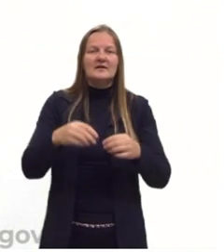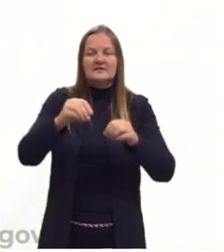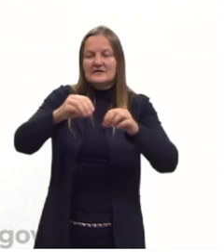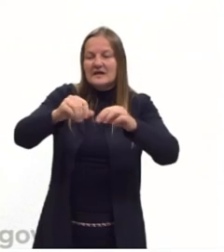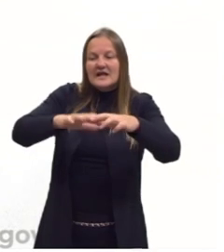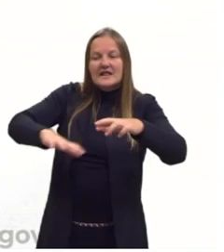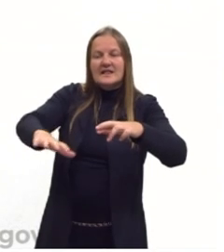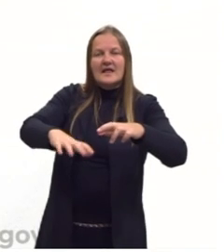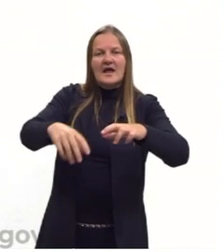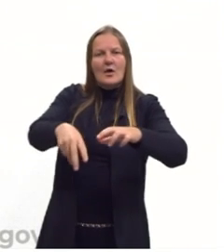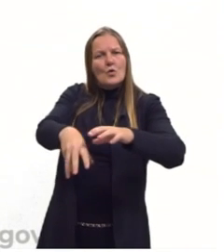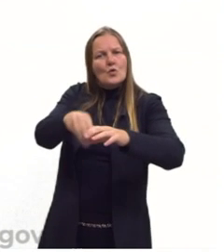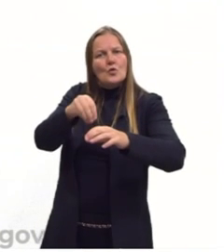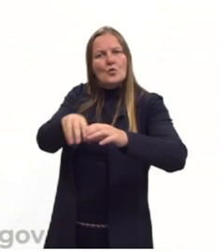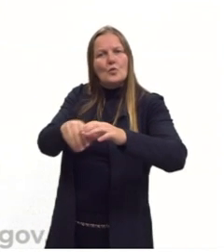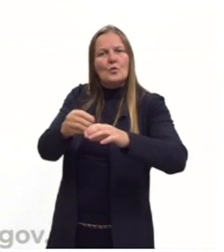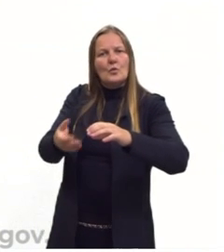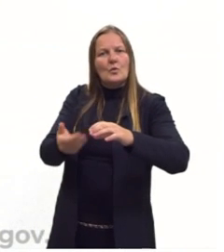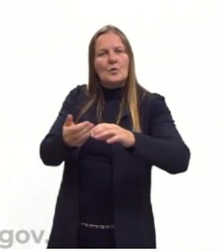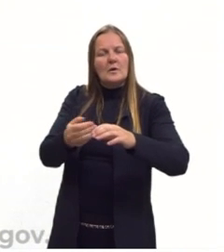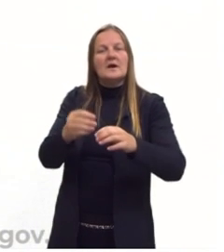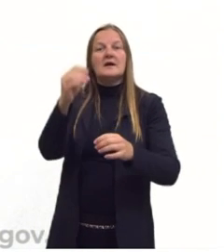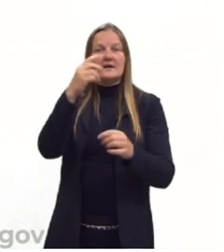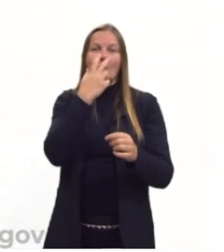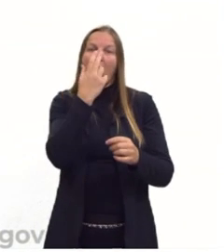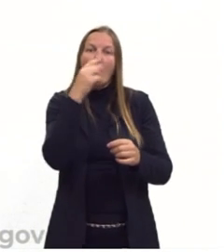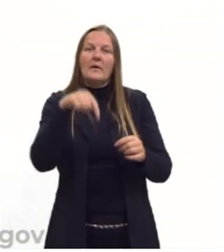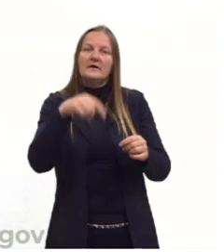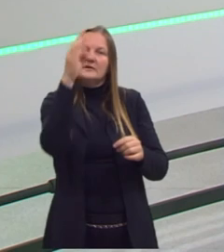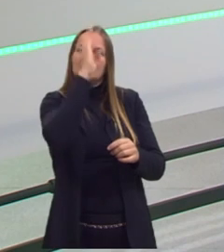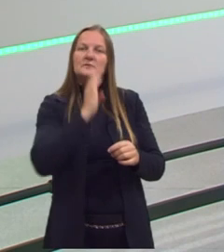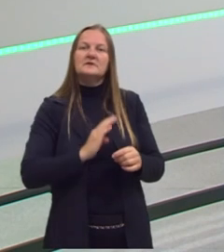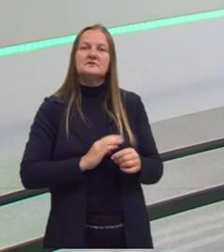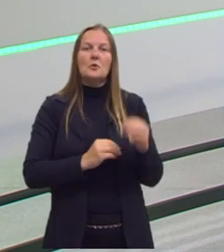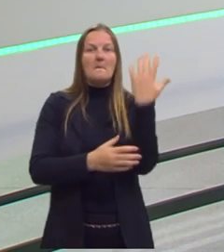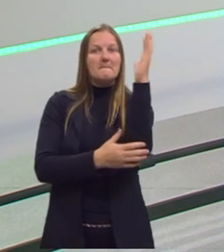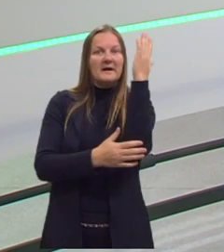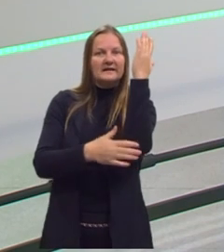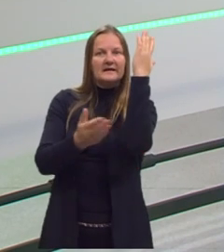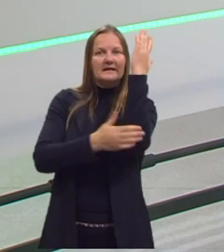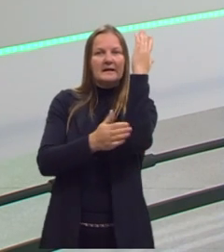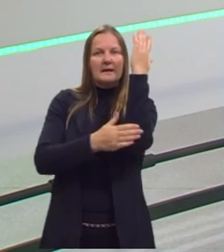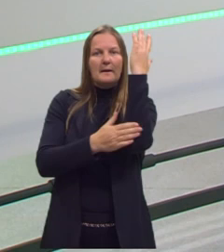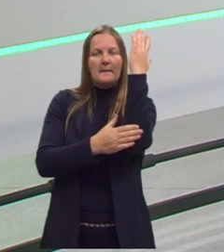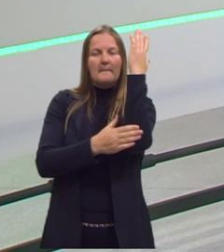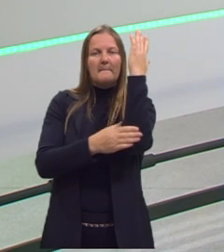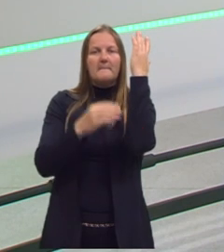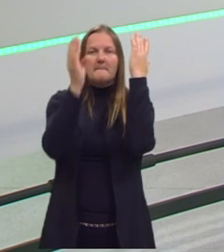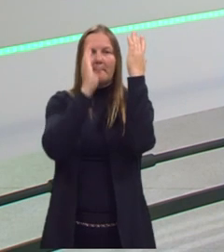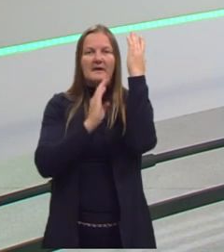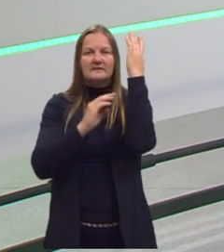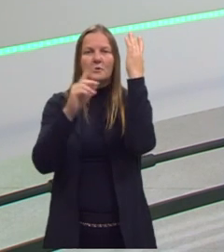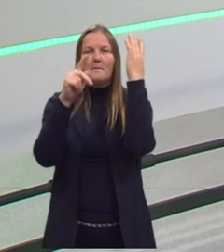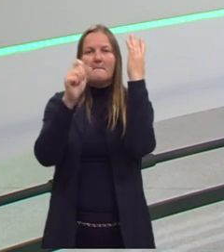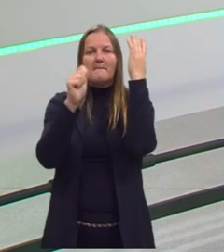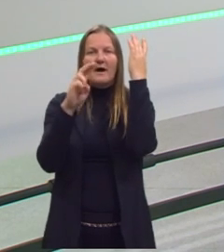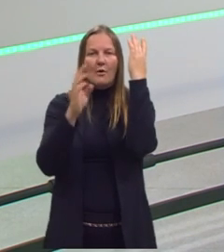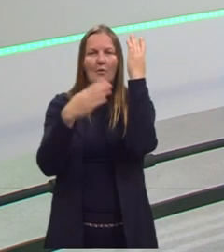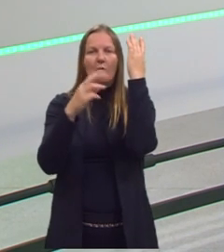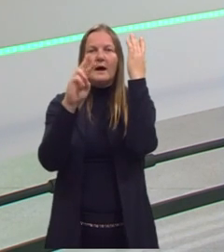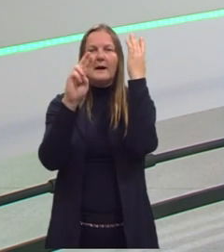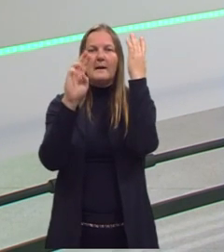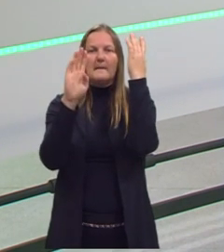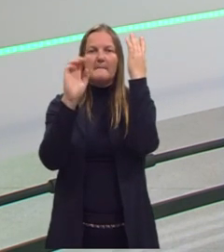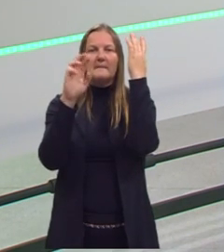territórios. Que nem eles fizeram, por exemplo, com o Brasil. Com o pau-brasil, com o ouro, as riquezas naturais que tinham aqui foram